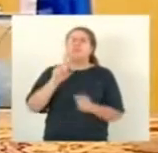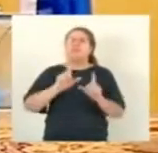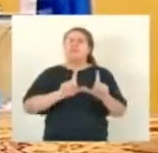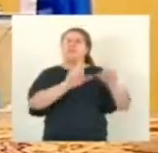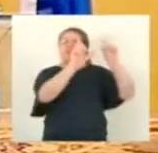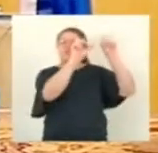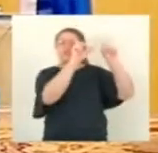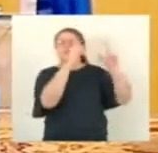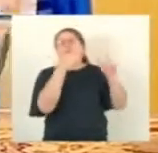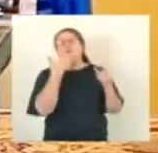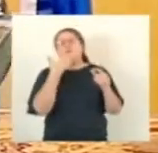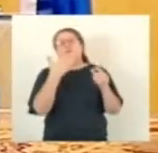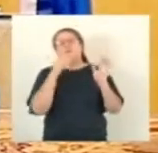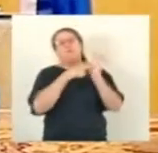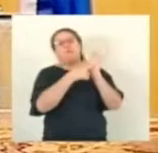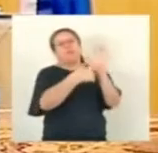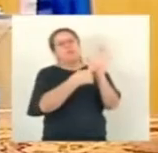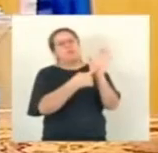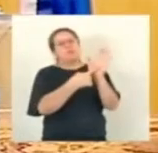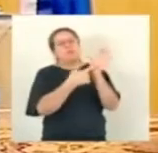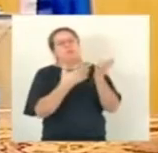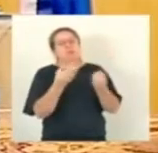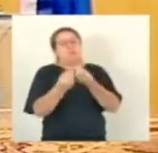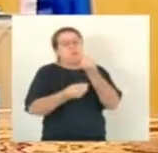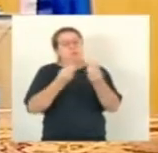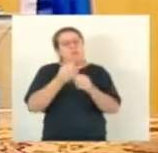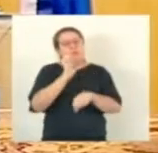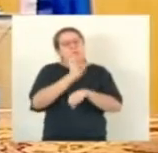acontecendo no Estado do Espírito Santo. Por favor, Fabiana.